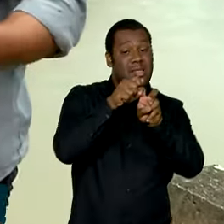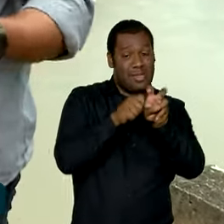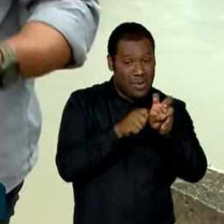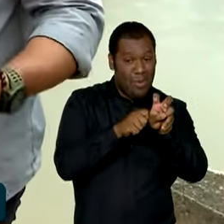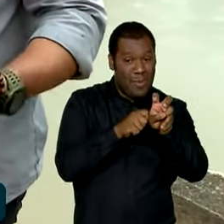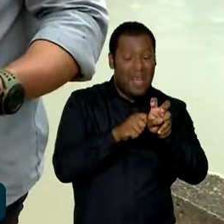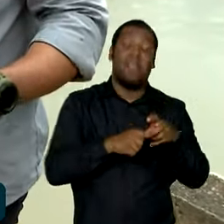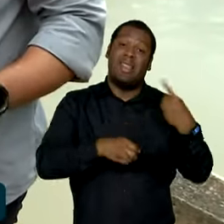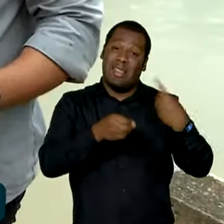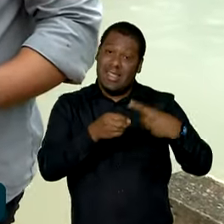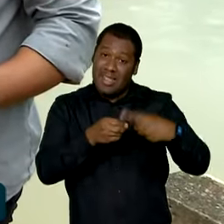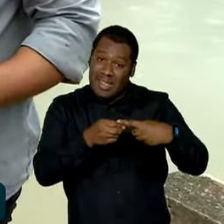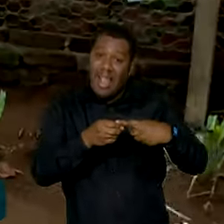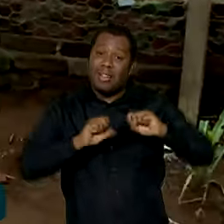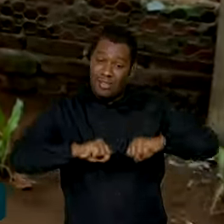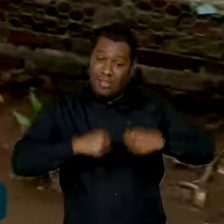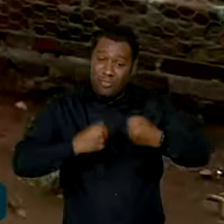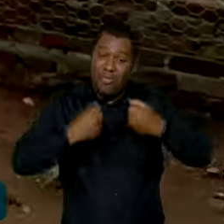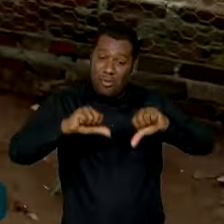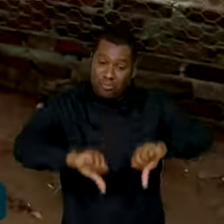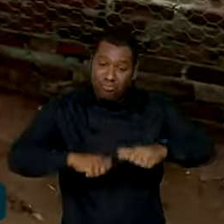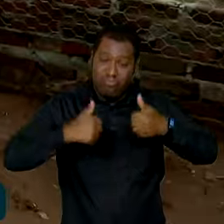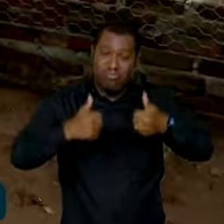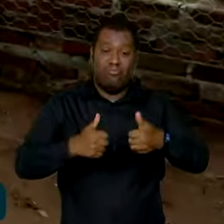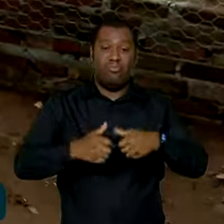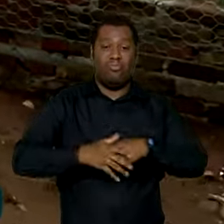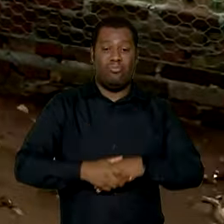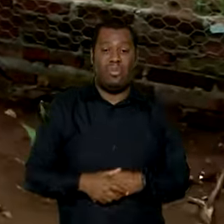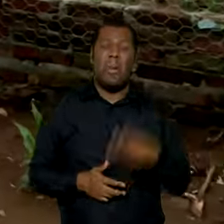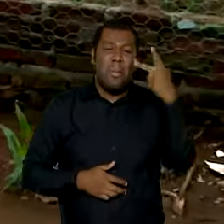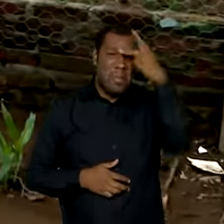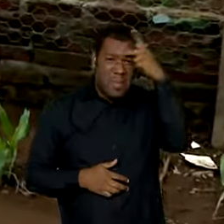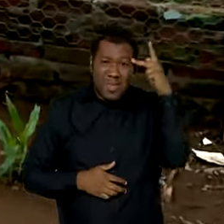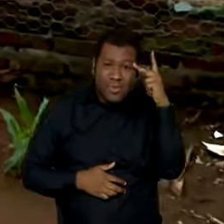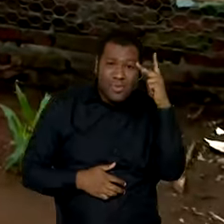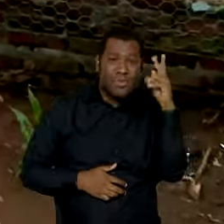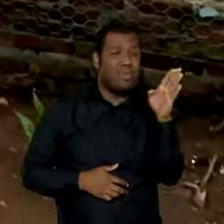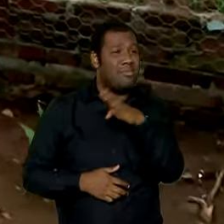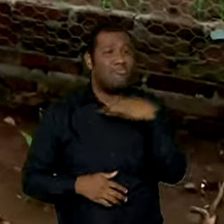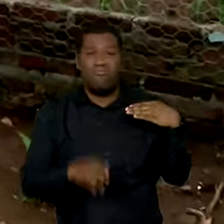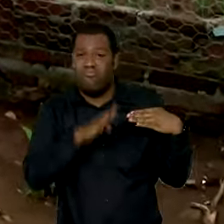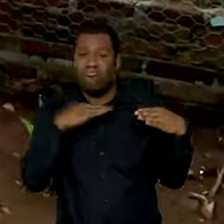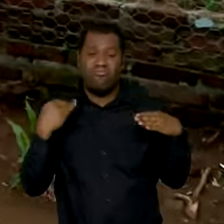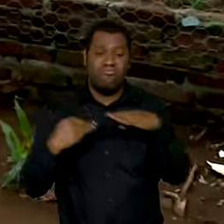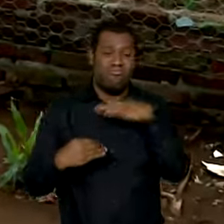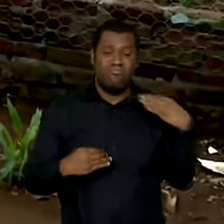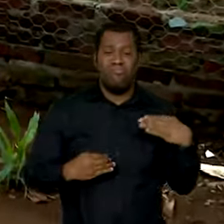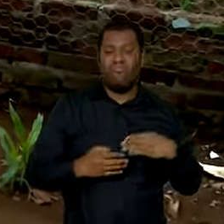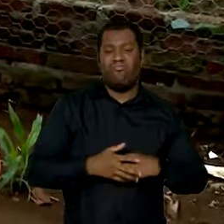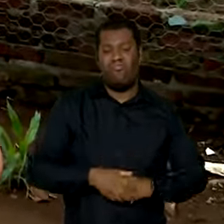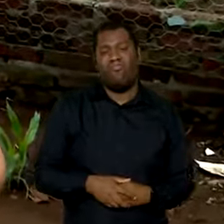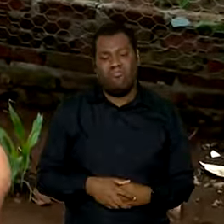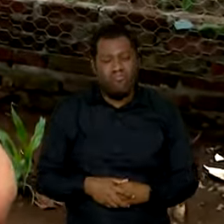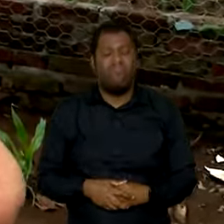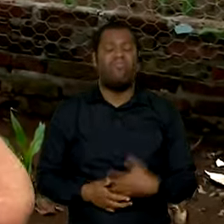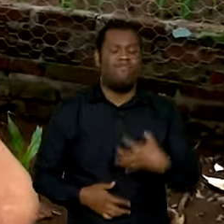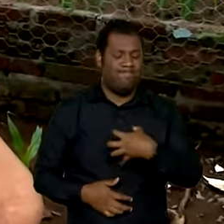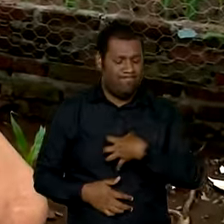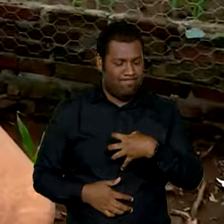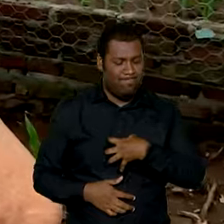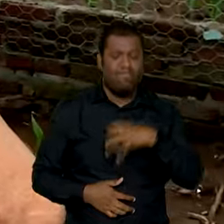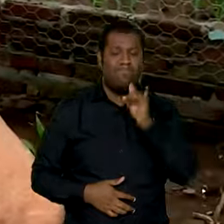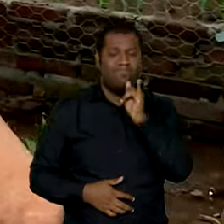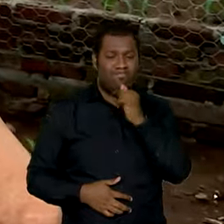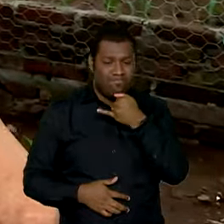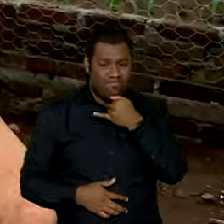ainda tenta se recuperar. O que morreu também de gente, né? Uma tragédia. Meu Deus! E o que